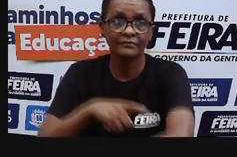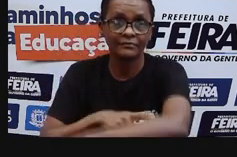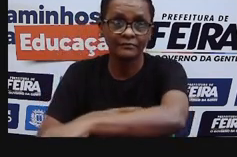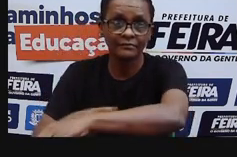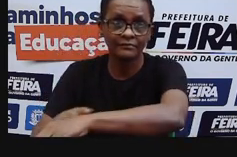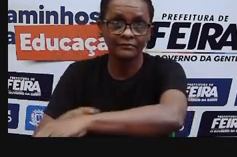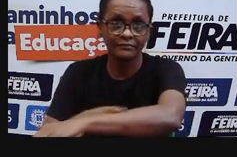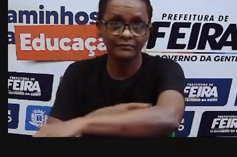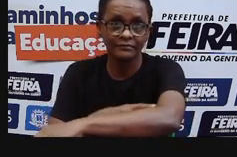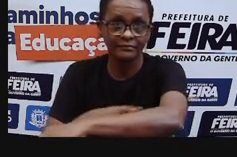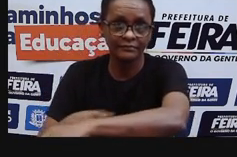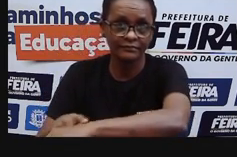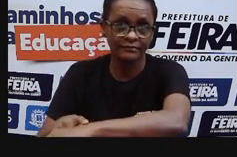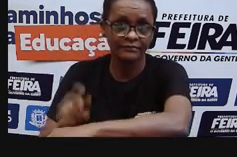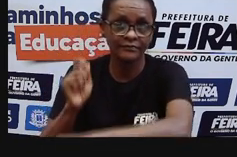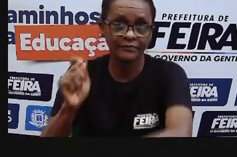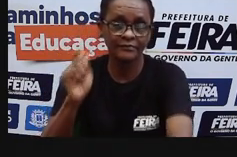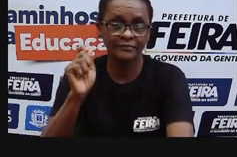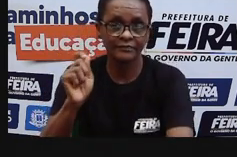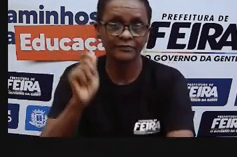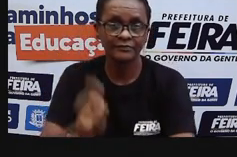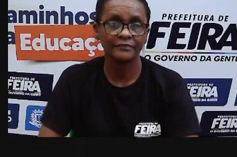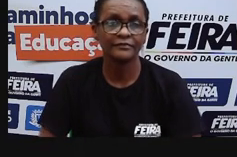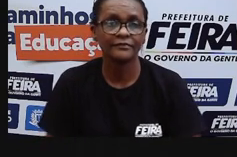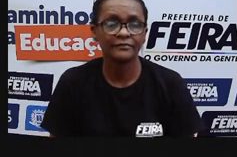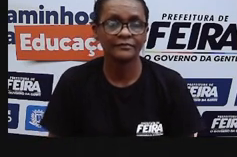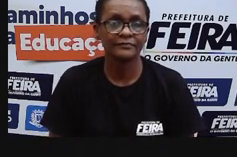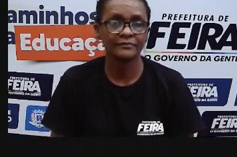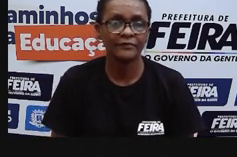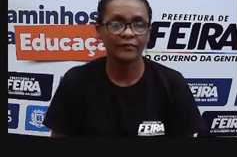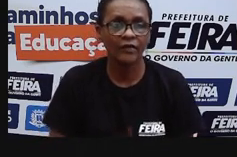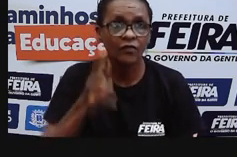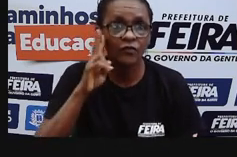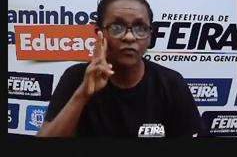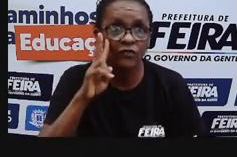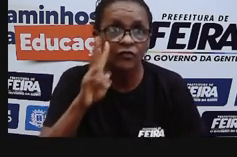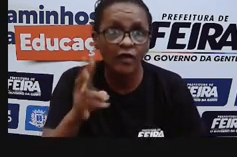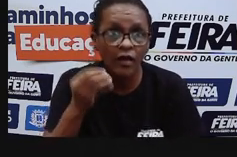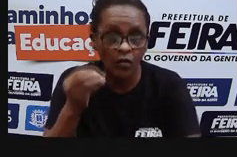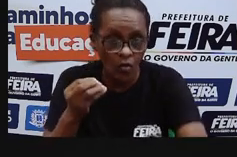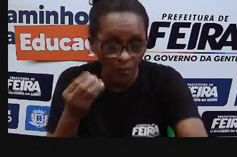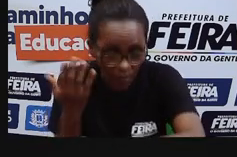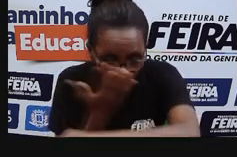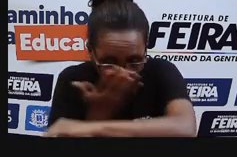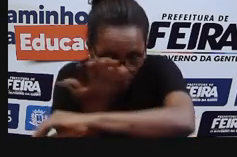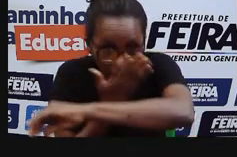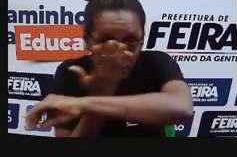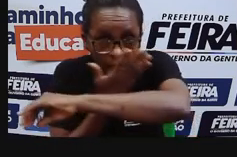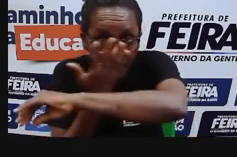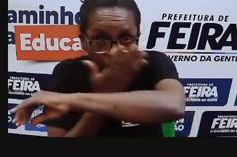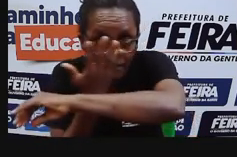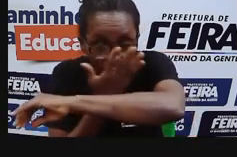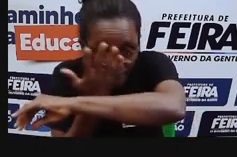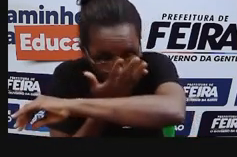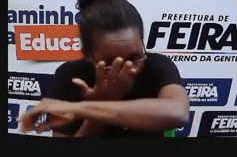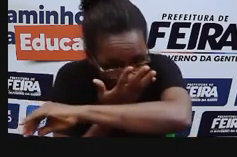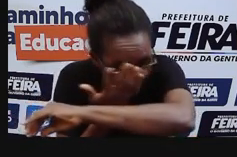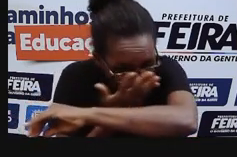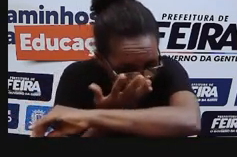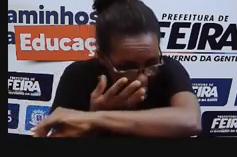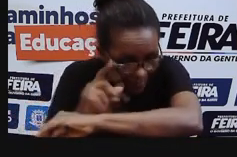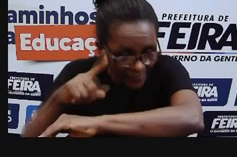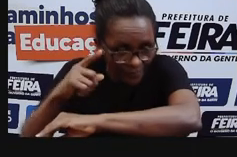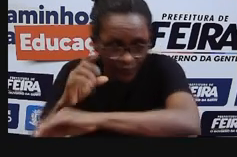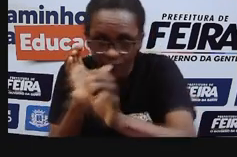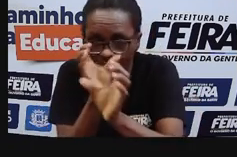o que é o epitelial? O é essa parte mais externa? Olha aí, ampliando, aumentando o tamanho dessa imagem, a gente consegue ver